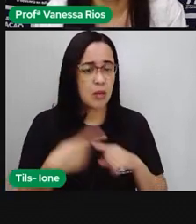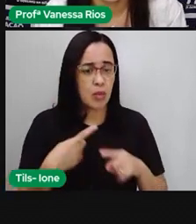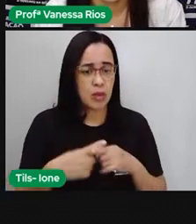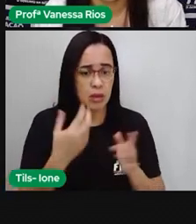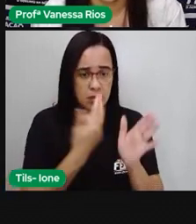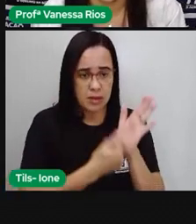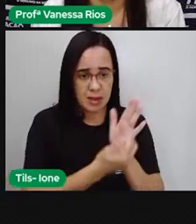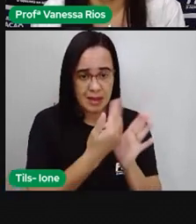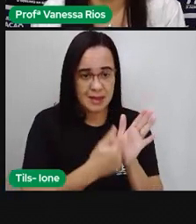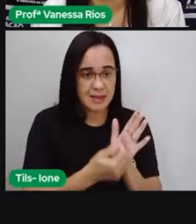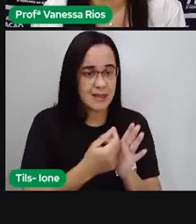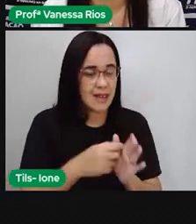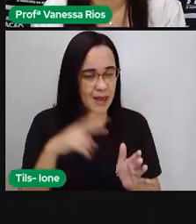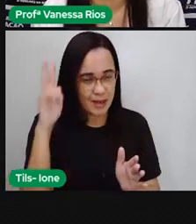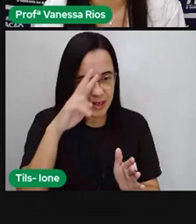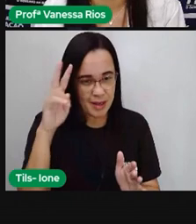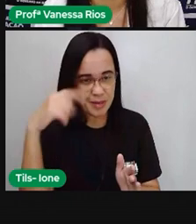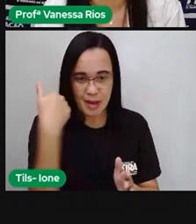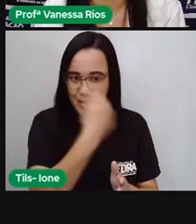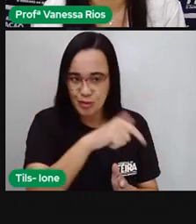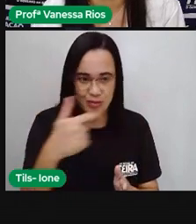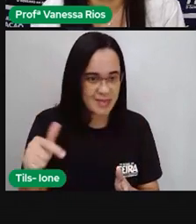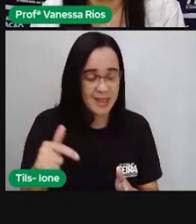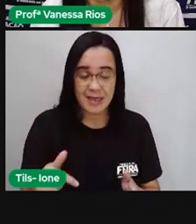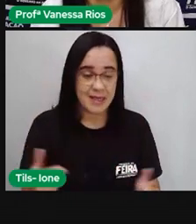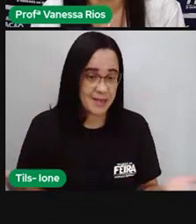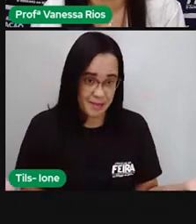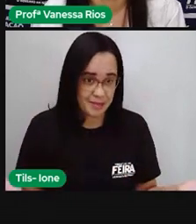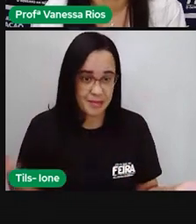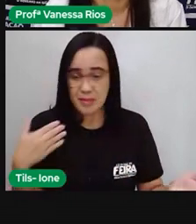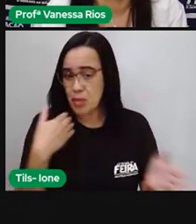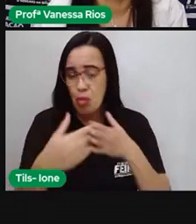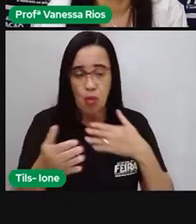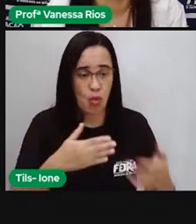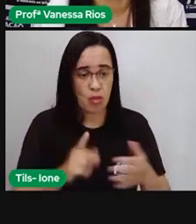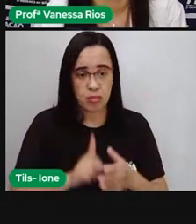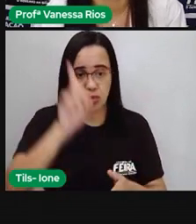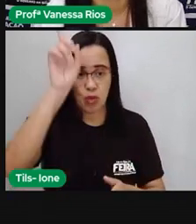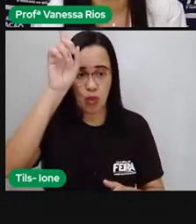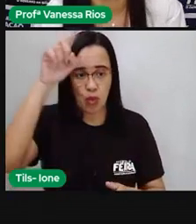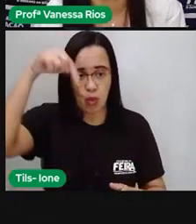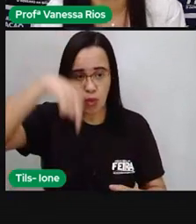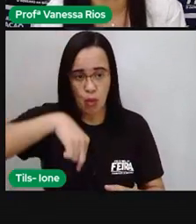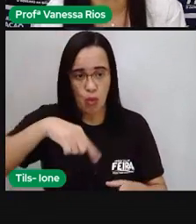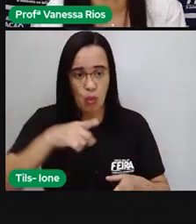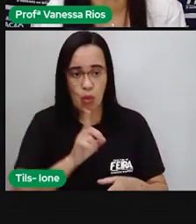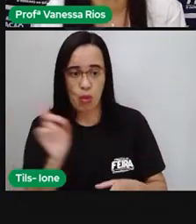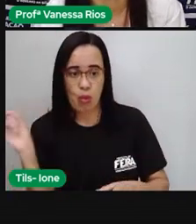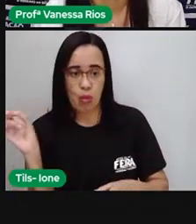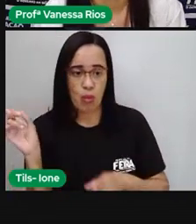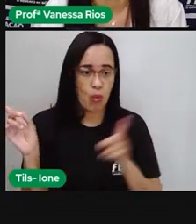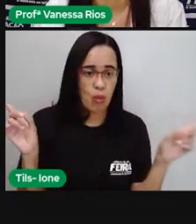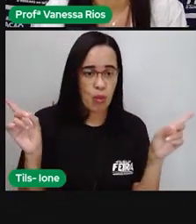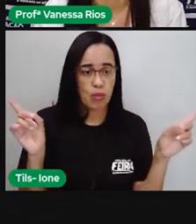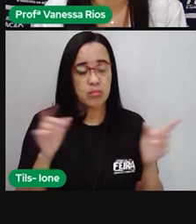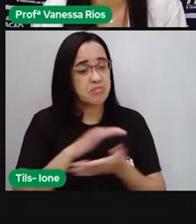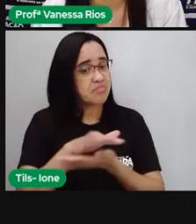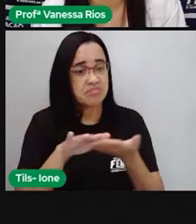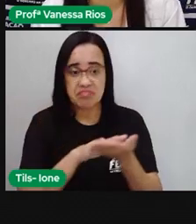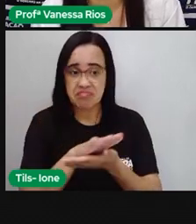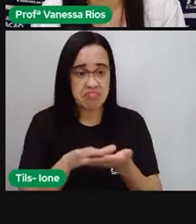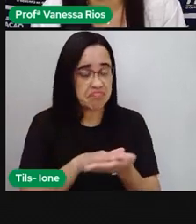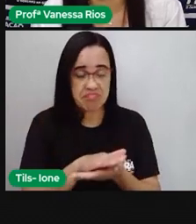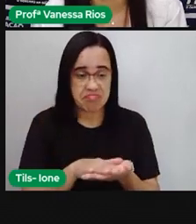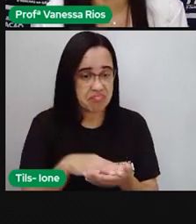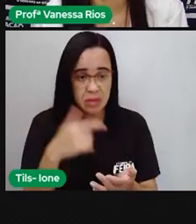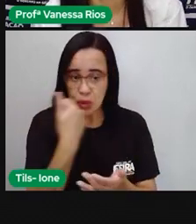assimétrica. Porque de qualquer direção, de qualquer sentido, que a gente colocasse aí um eixo de simetria, as partes